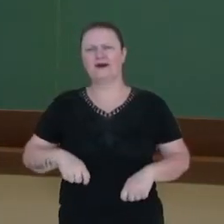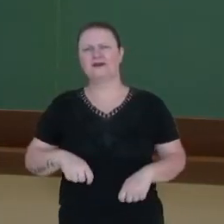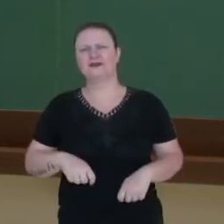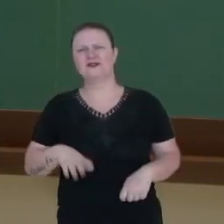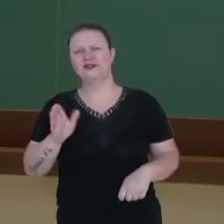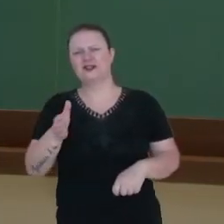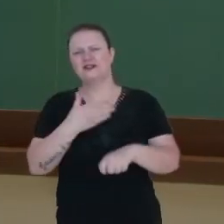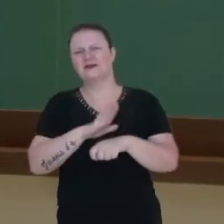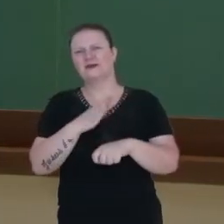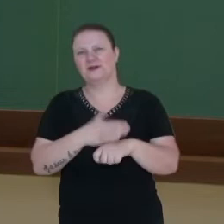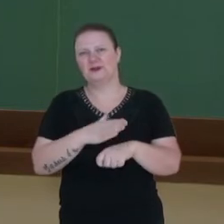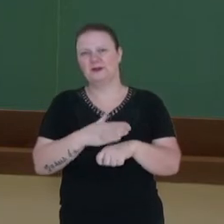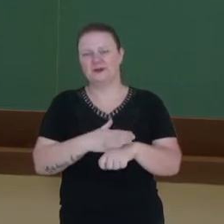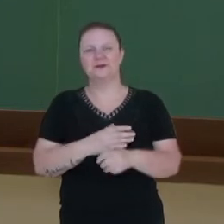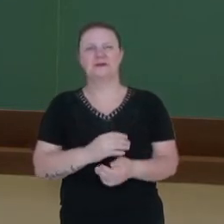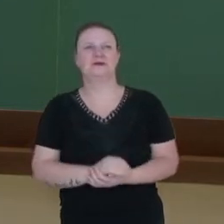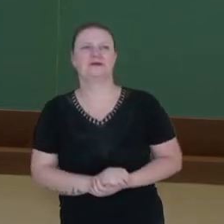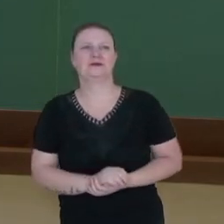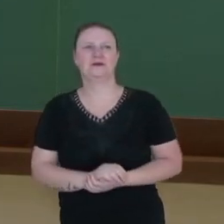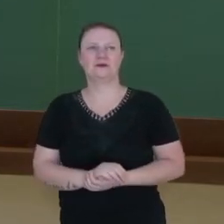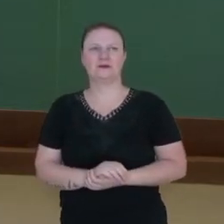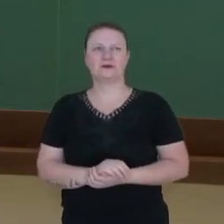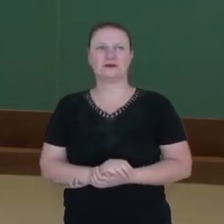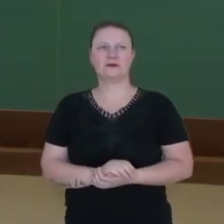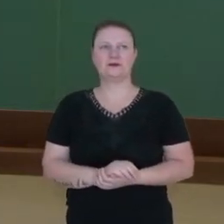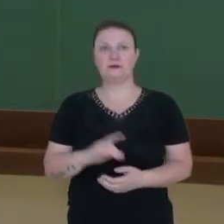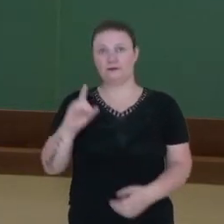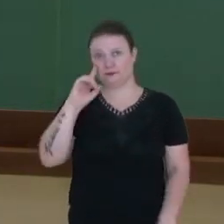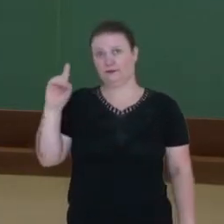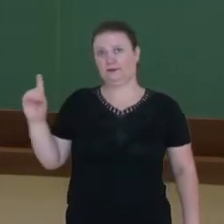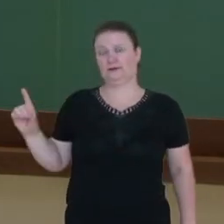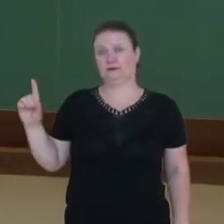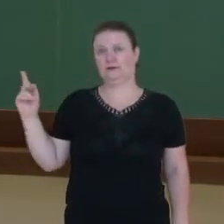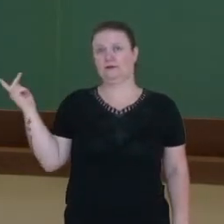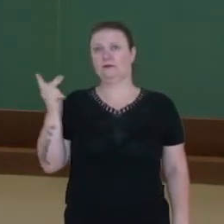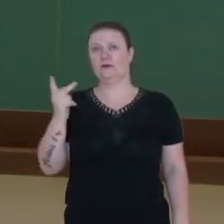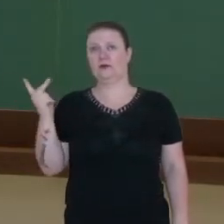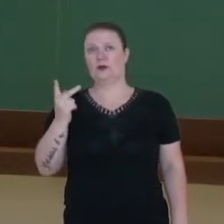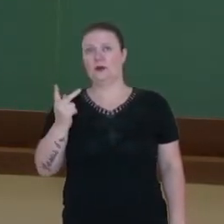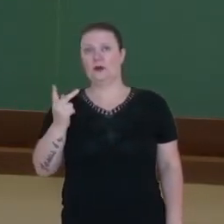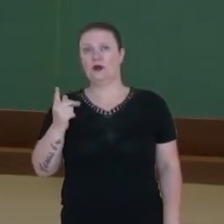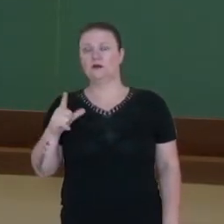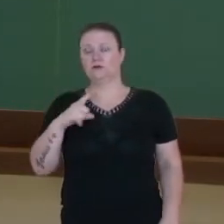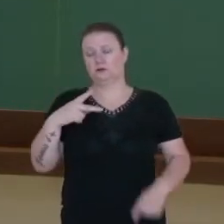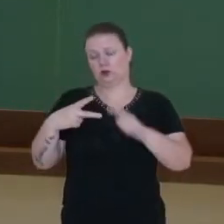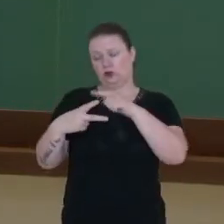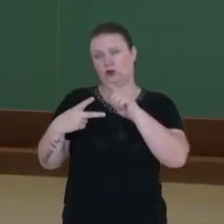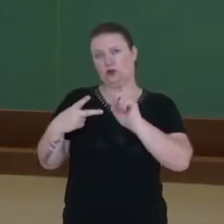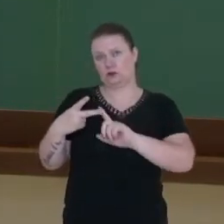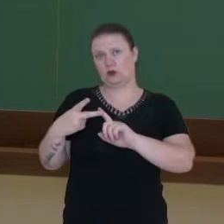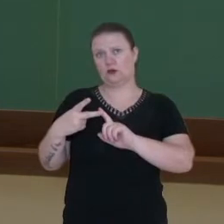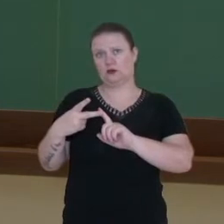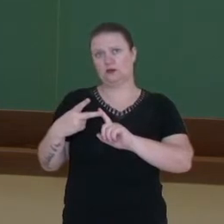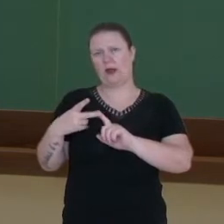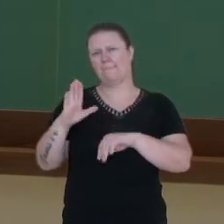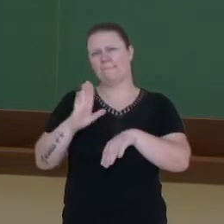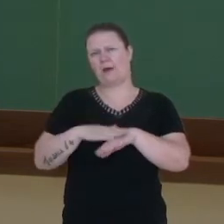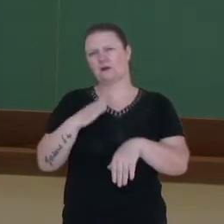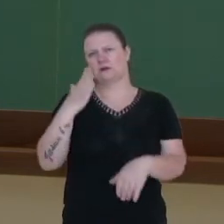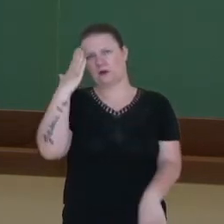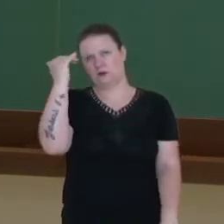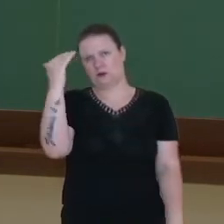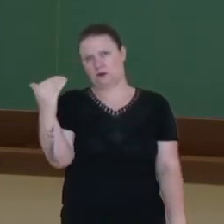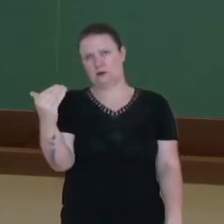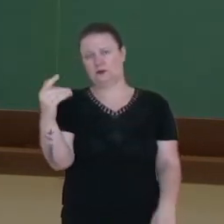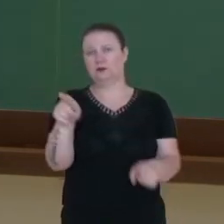esses esportes de campo e taco. Quando nós pensamos no beisebol e no softball, que são os mais conhecidos,